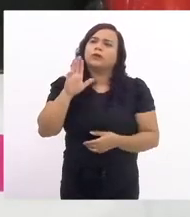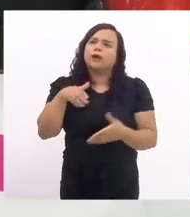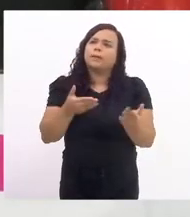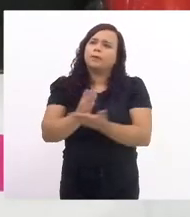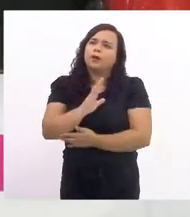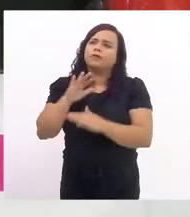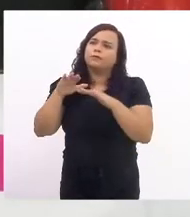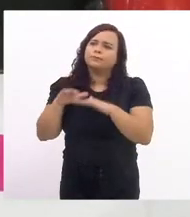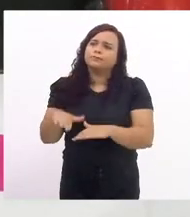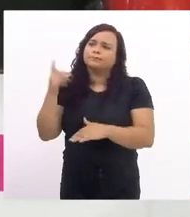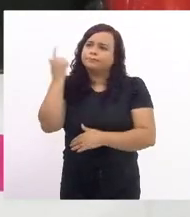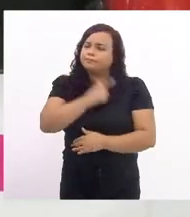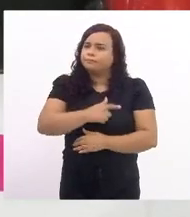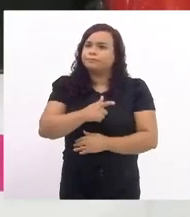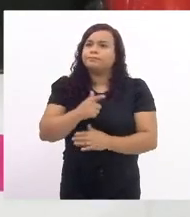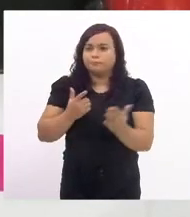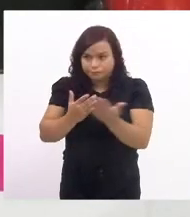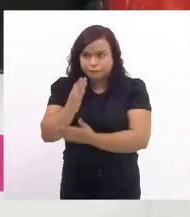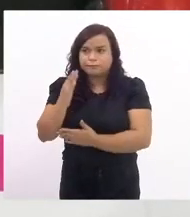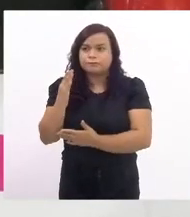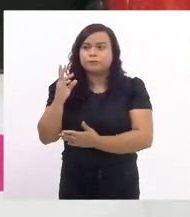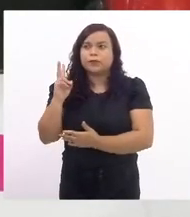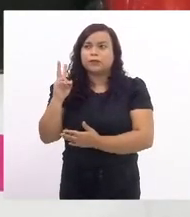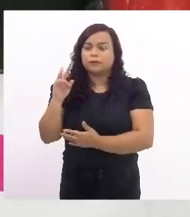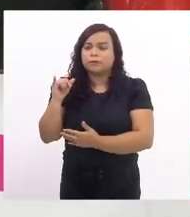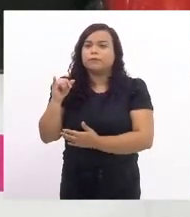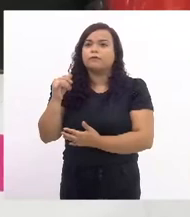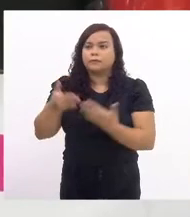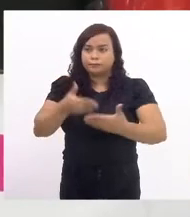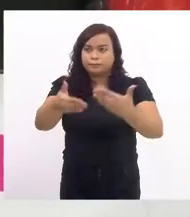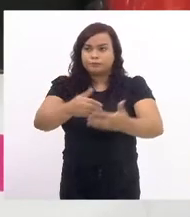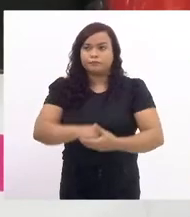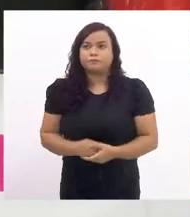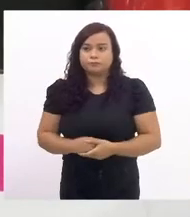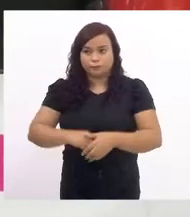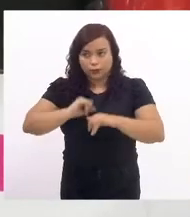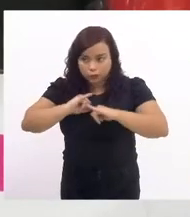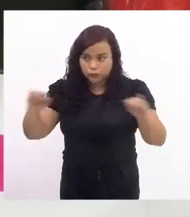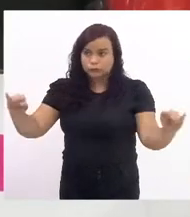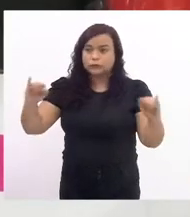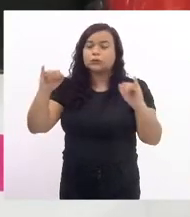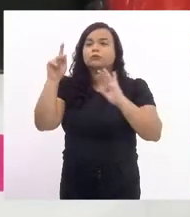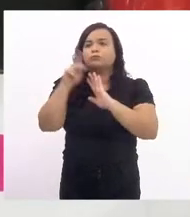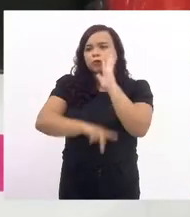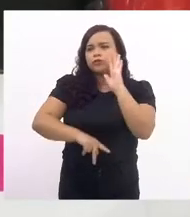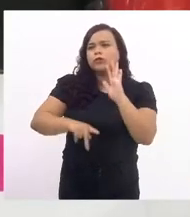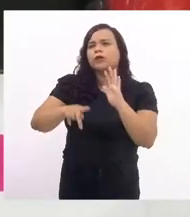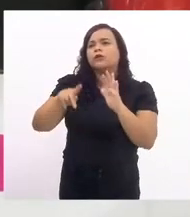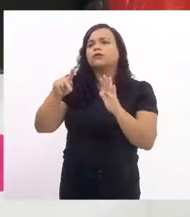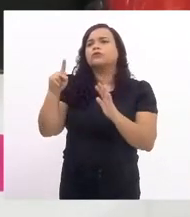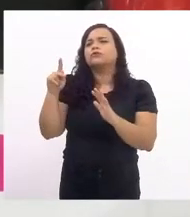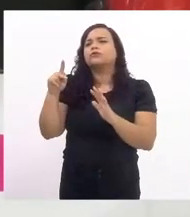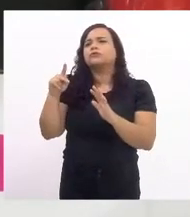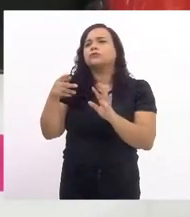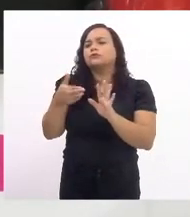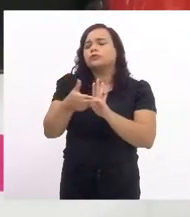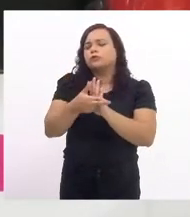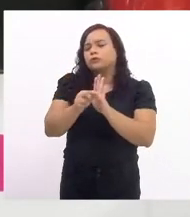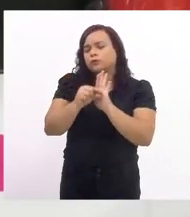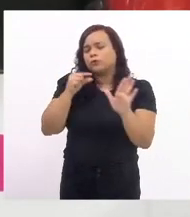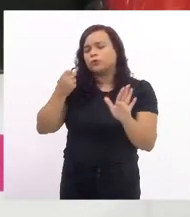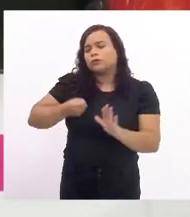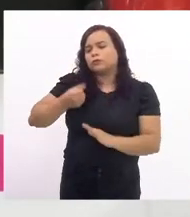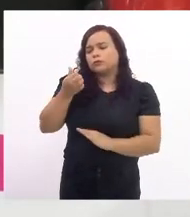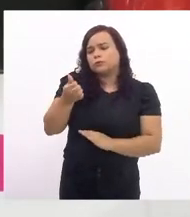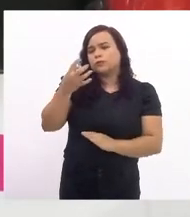manejam como estão, aprovadas, vai a promulgação. Anuncio o projeto de resolução número 642